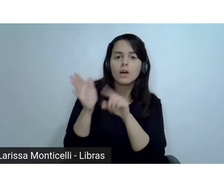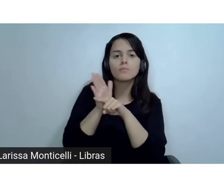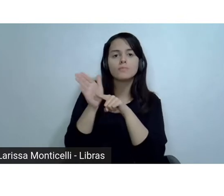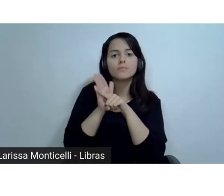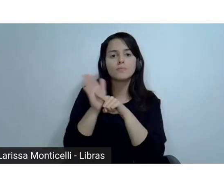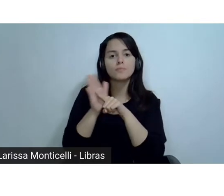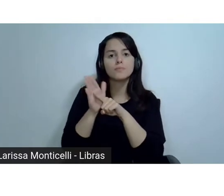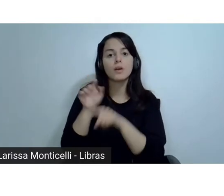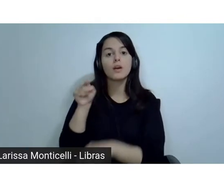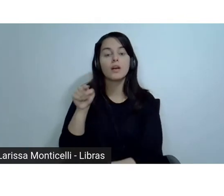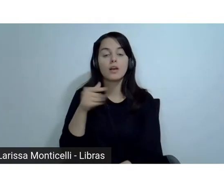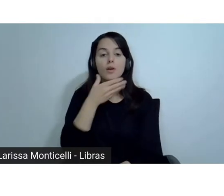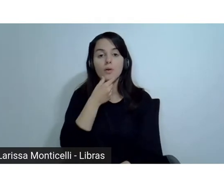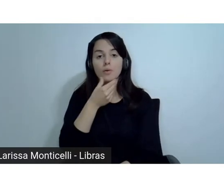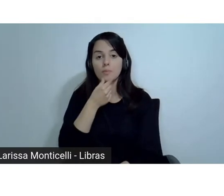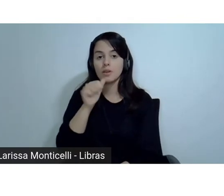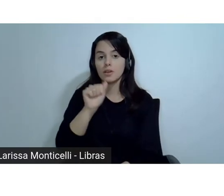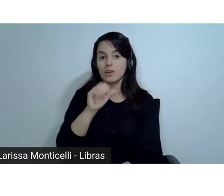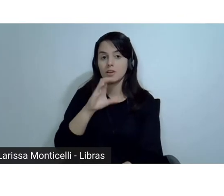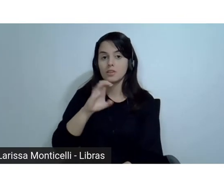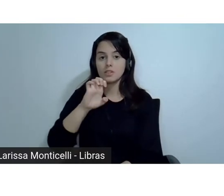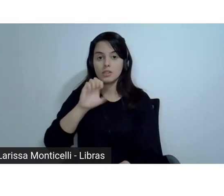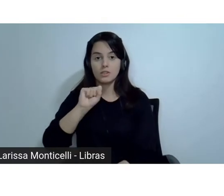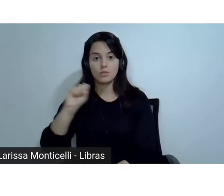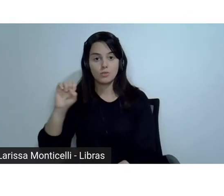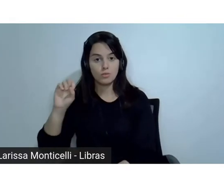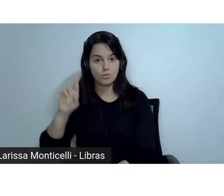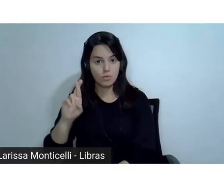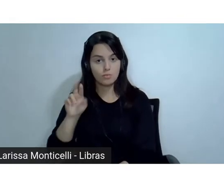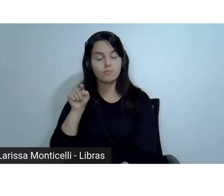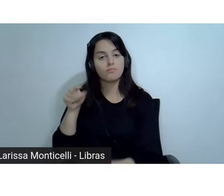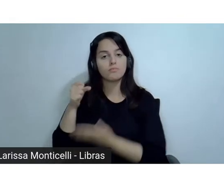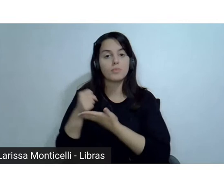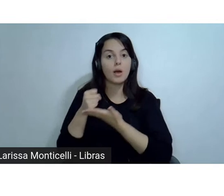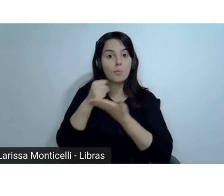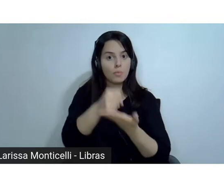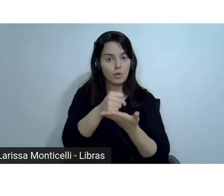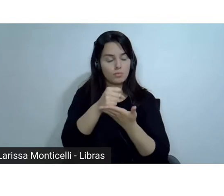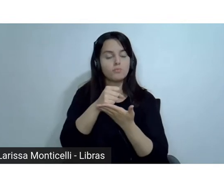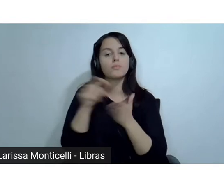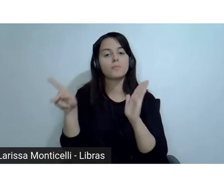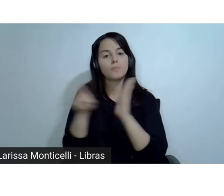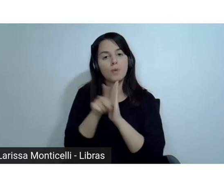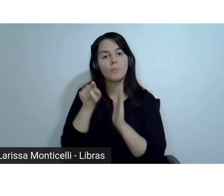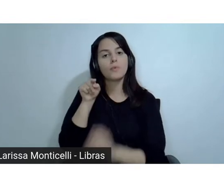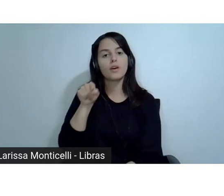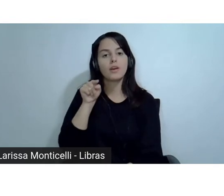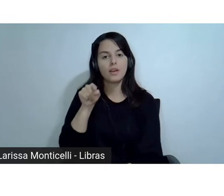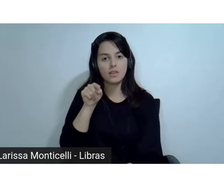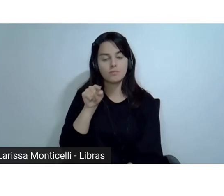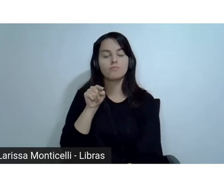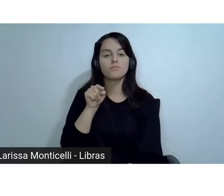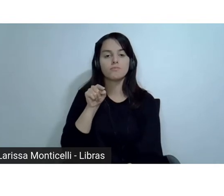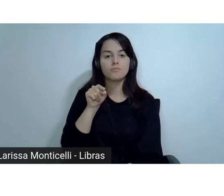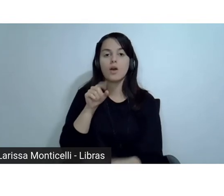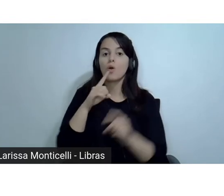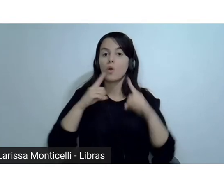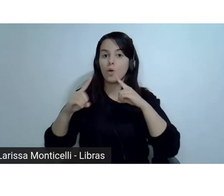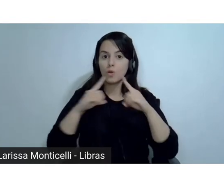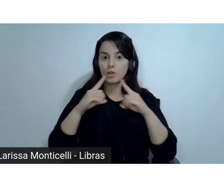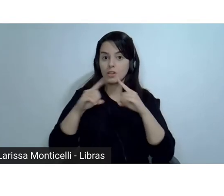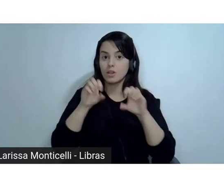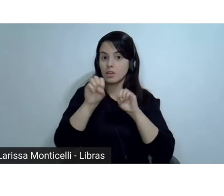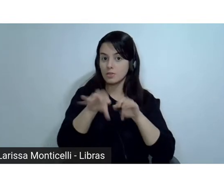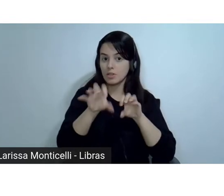Educação. Um outro lembrete muito importante para este momento, estamos informando, então, que do